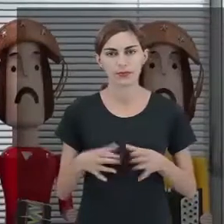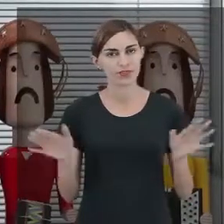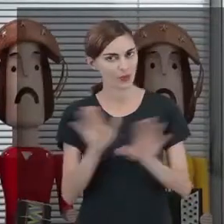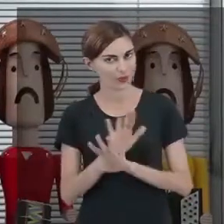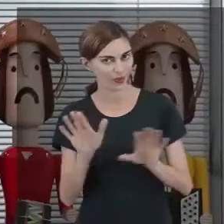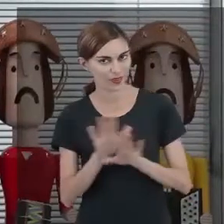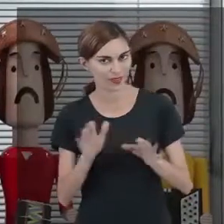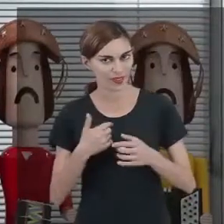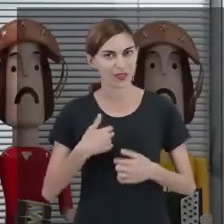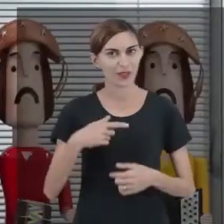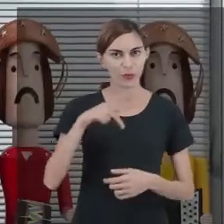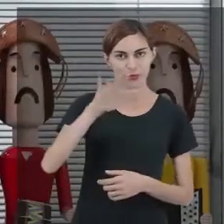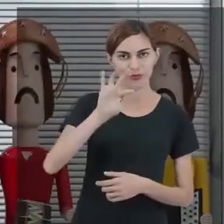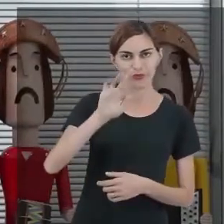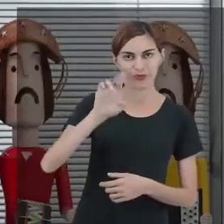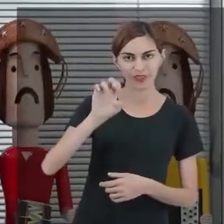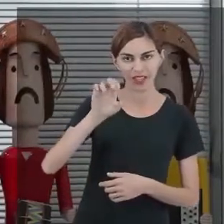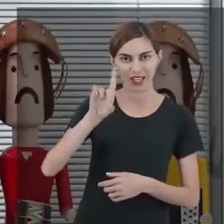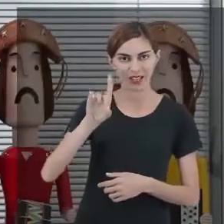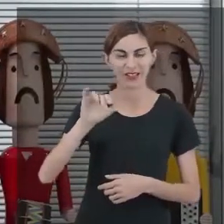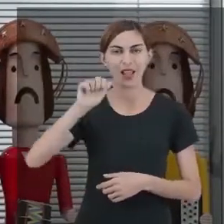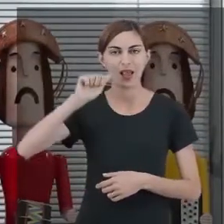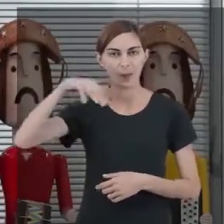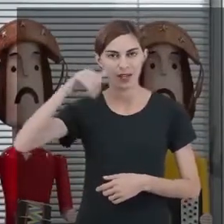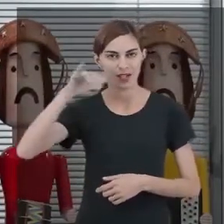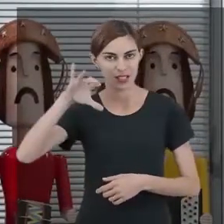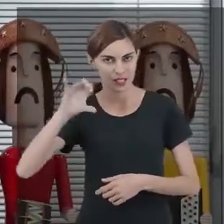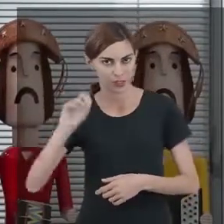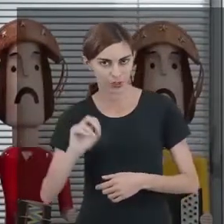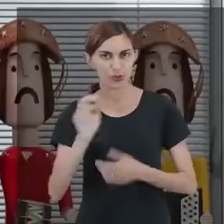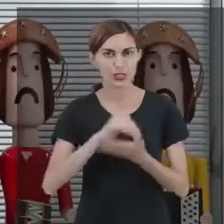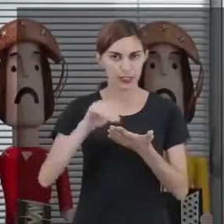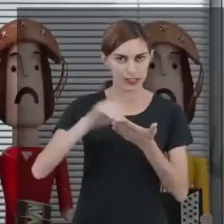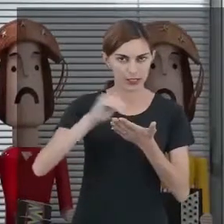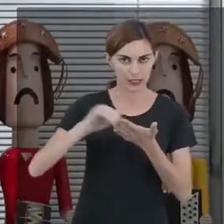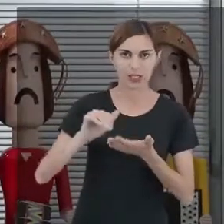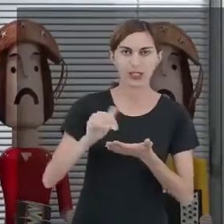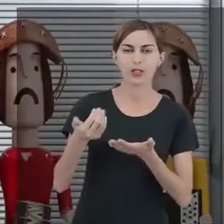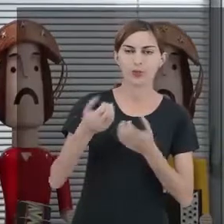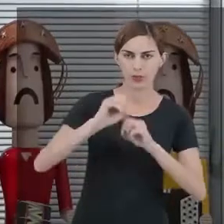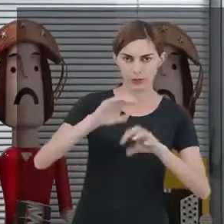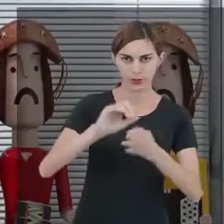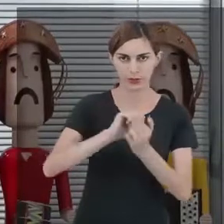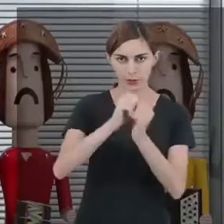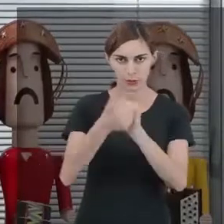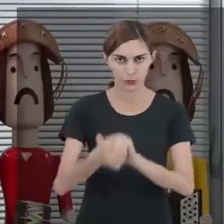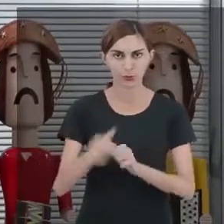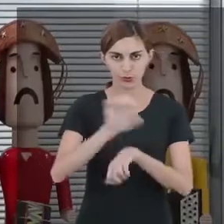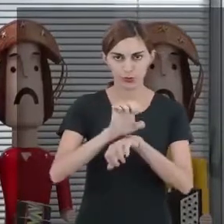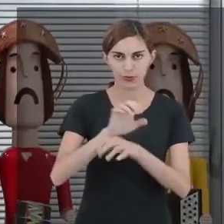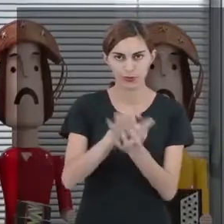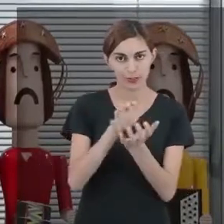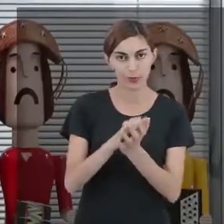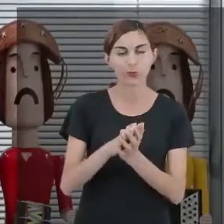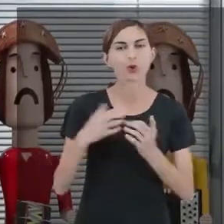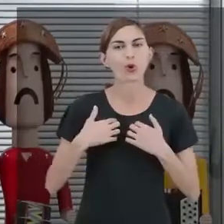Olá, sou o Fred Amâncio, secretário de Educação e Esportes do Estado de Pernambuco. Com satisfação, estamos ofertando cursos